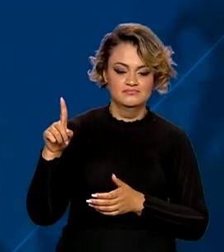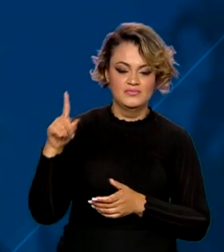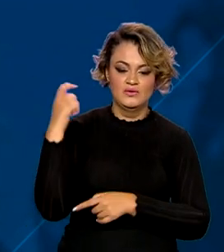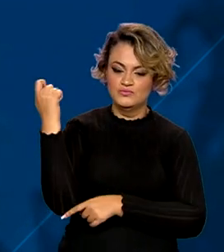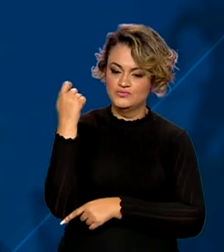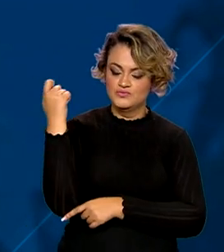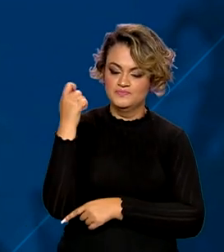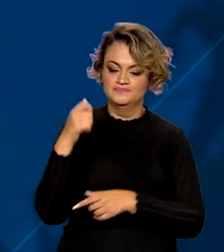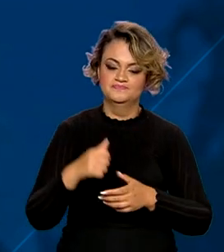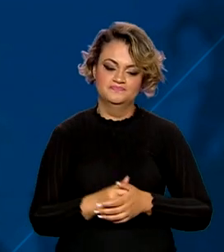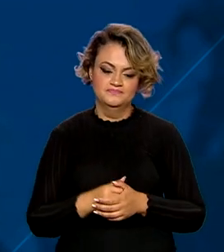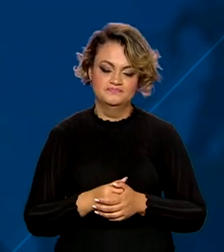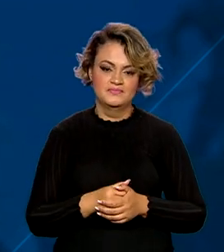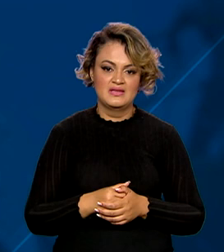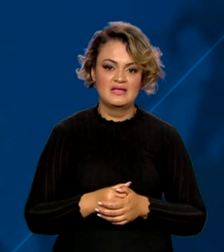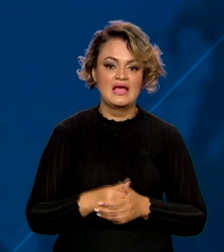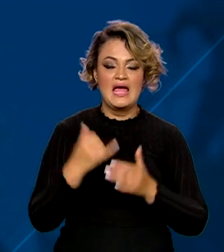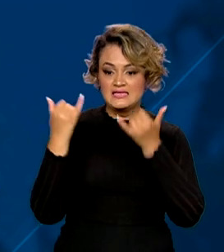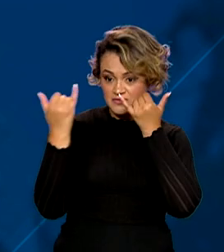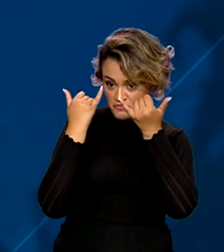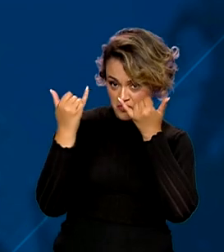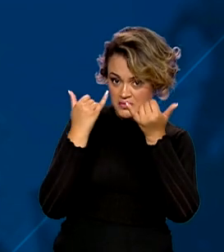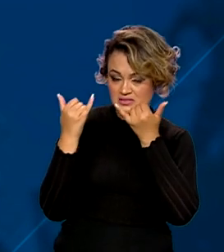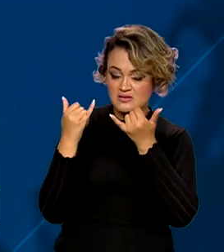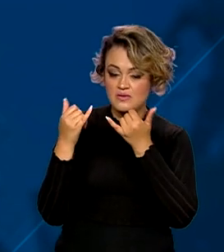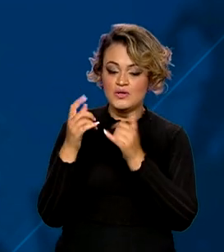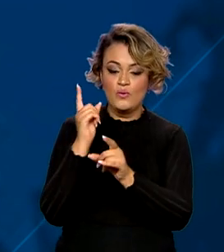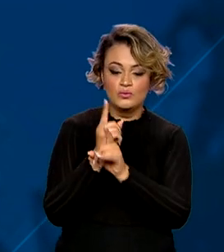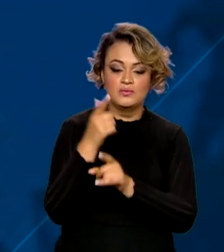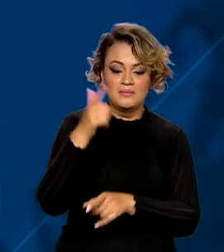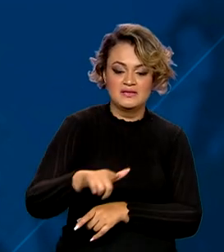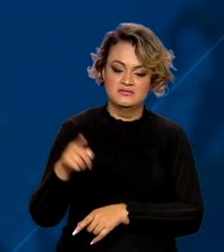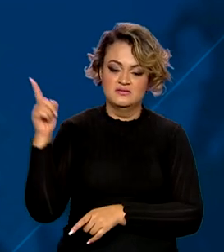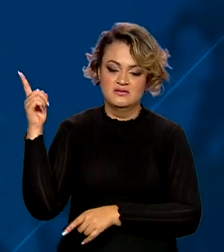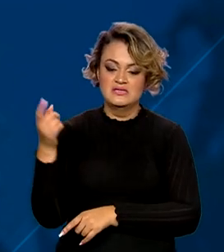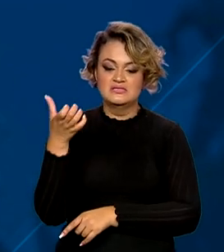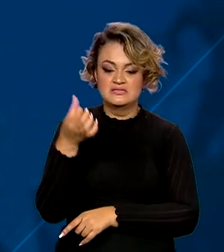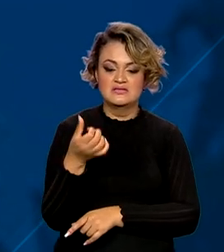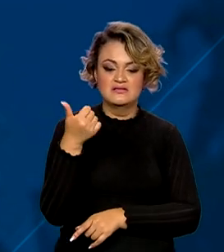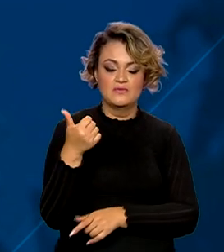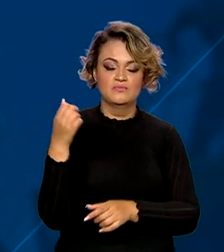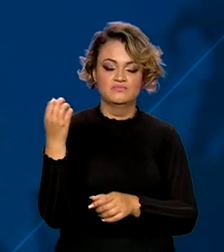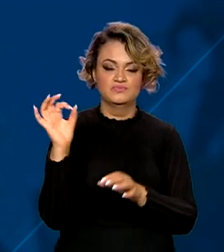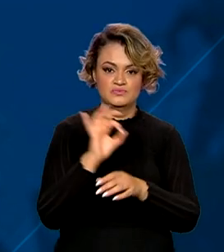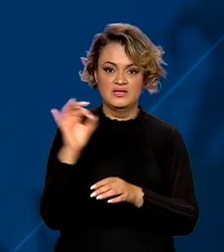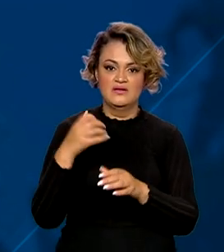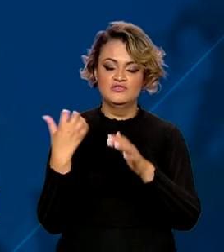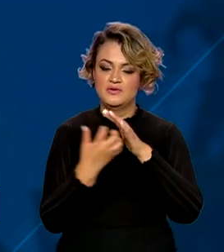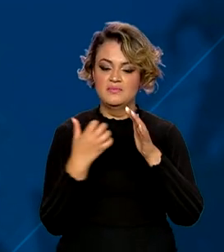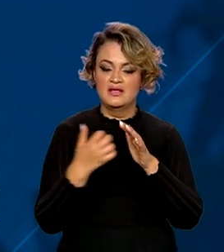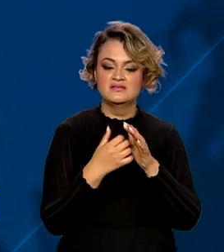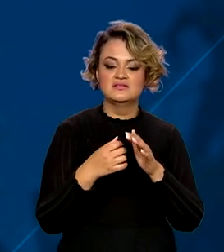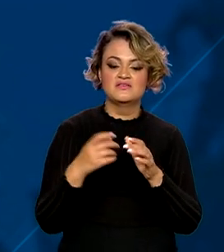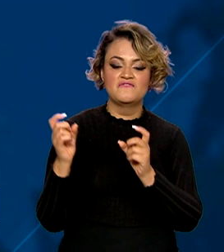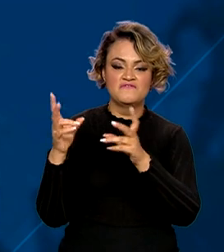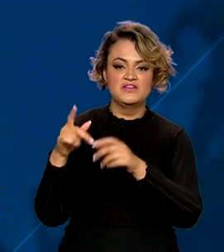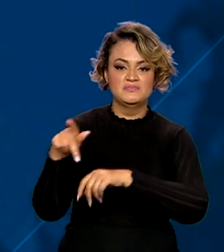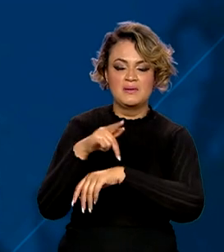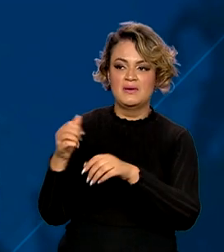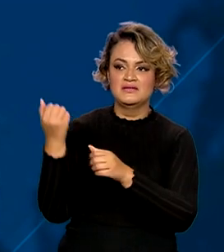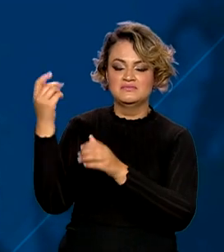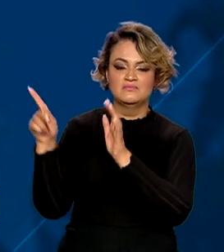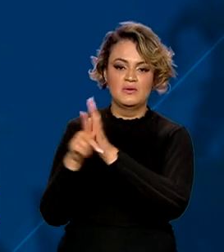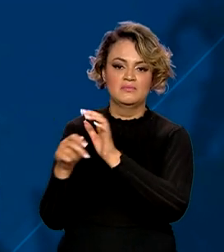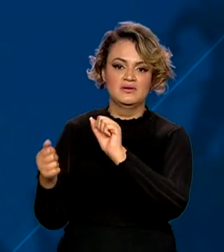Grande do Sul. O levantamento mostra também que 61% das empresas exportadoras vendem para países